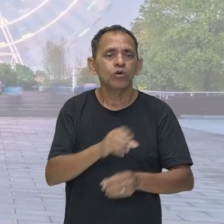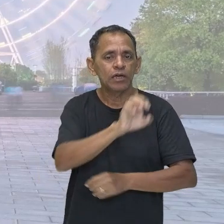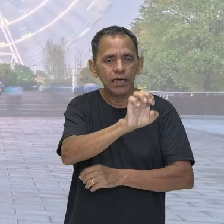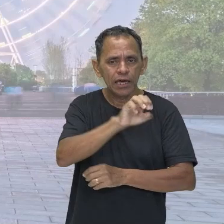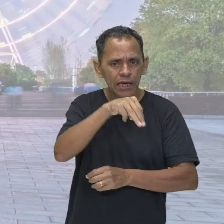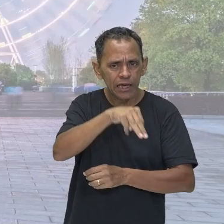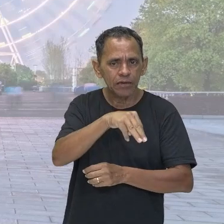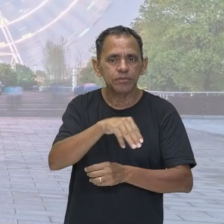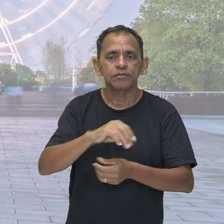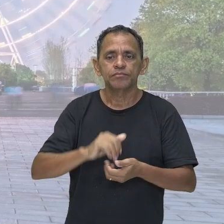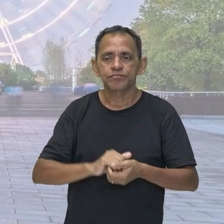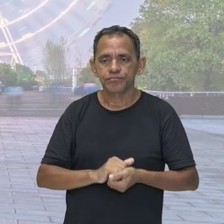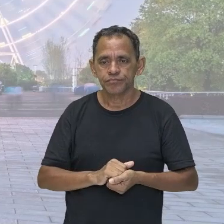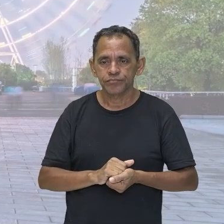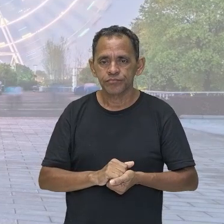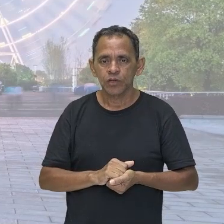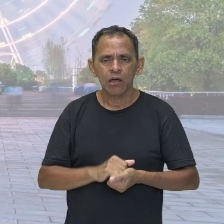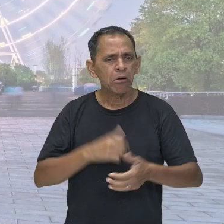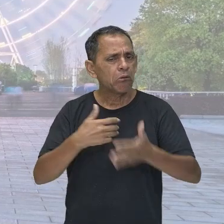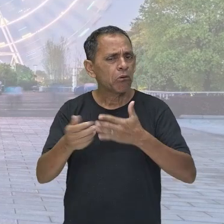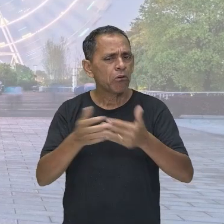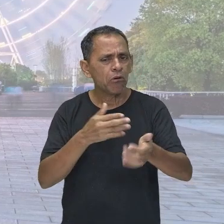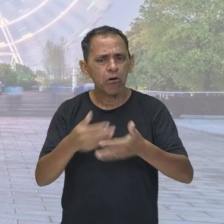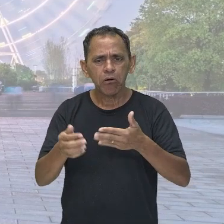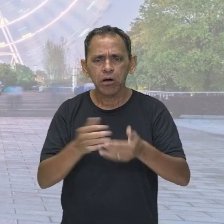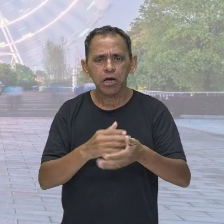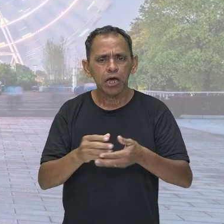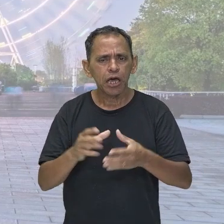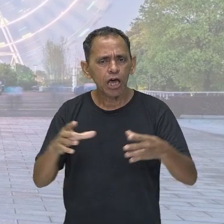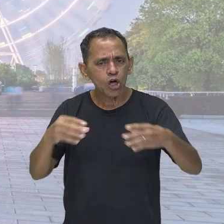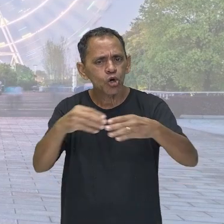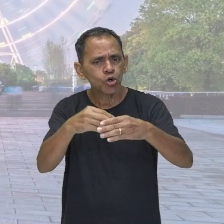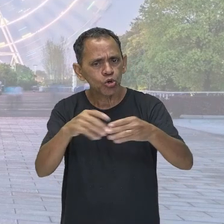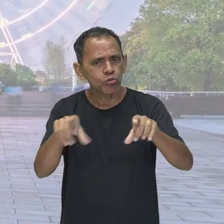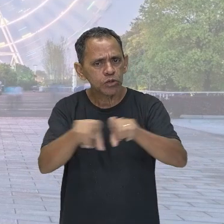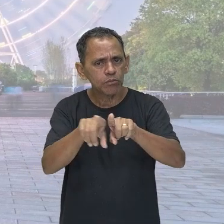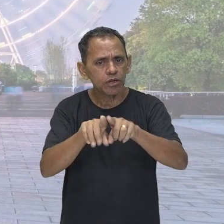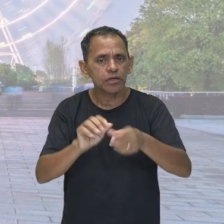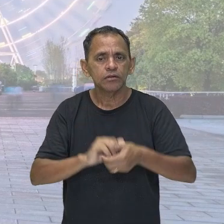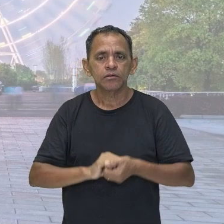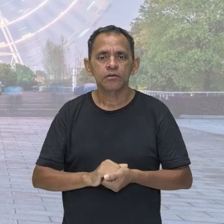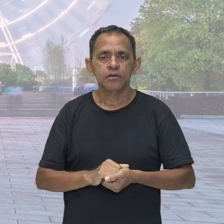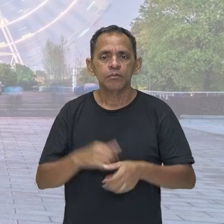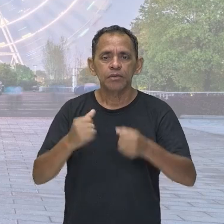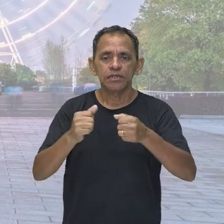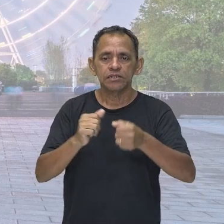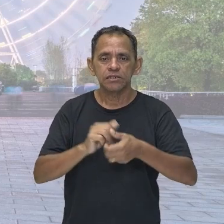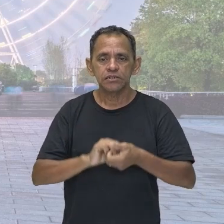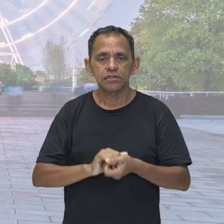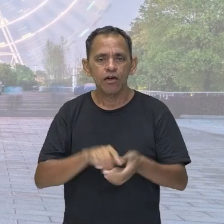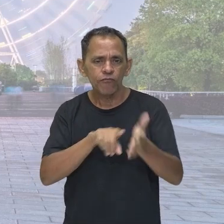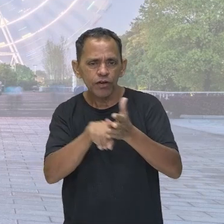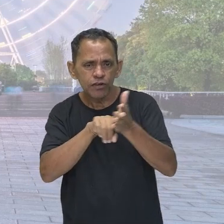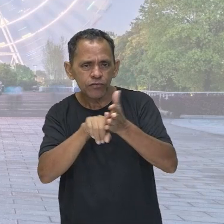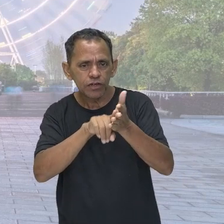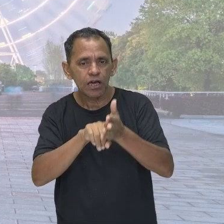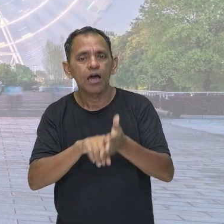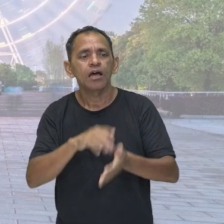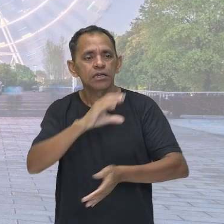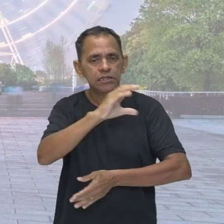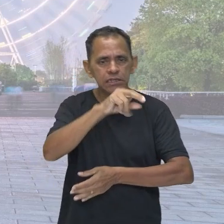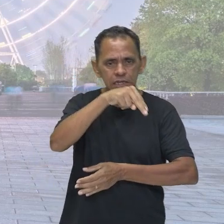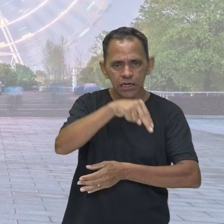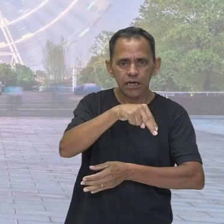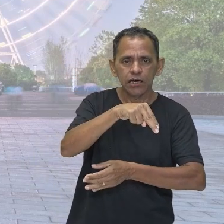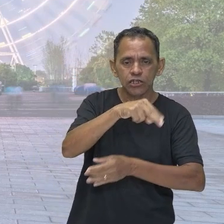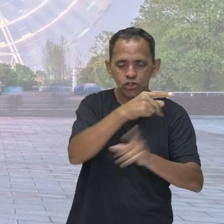calcular a energia mecânica de qualquer sistema, basta você identificar o valor da sua energia cinética e somar com o valor da sua energia